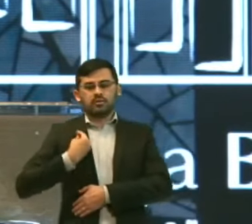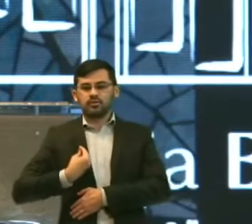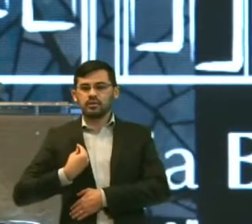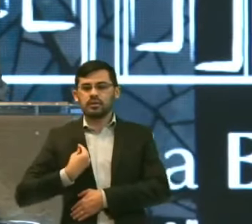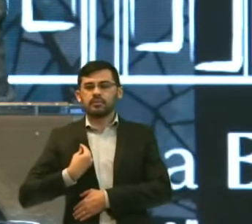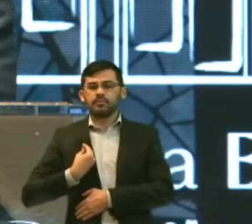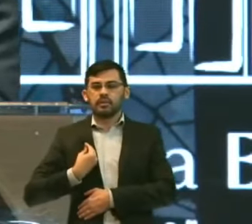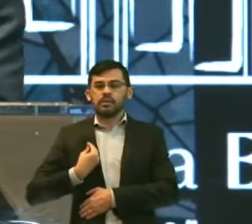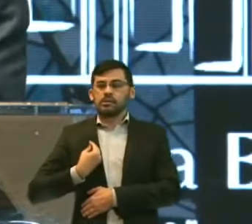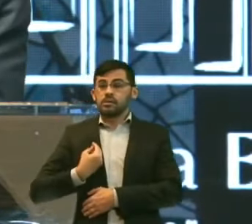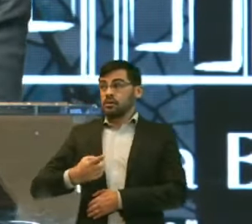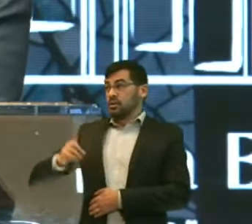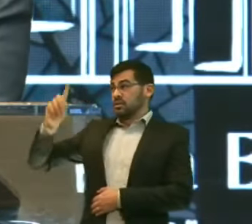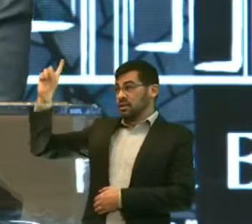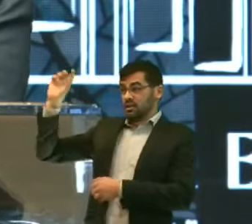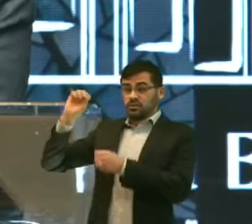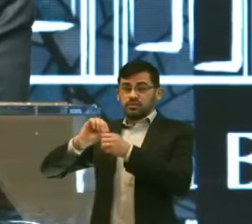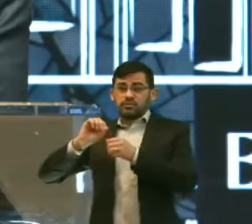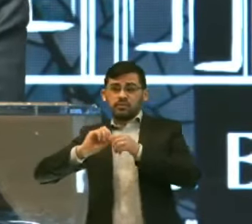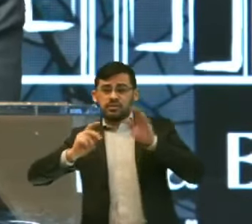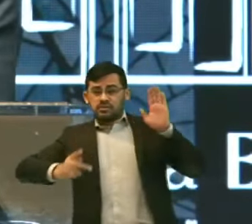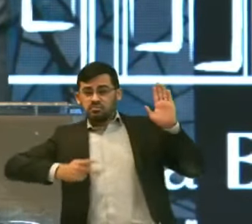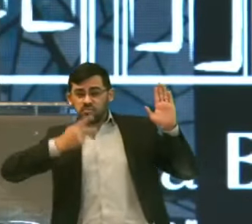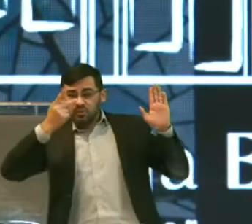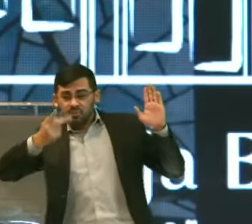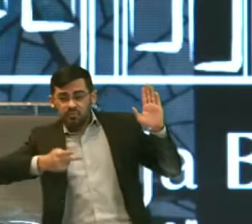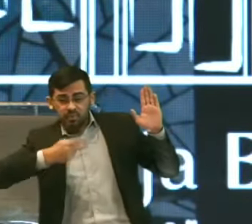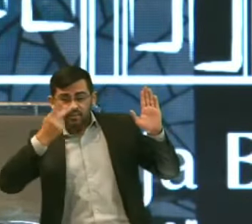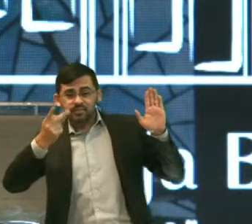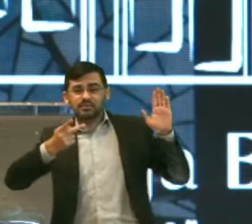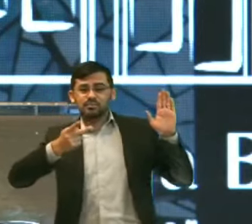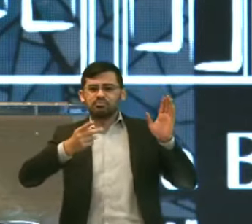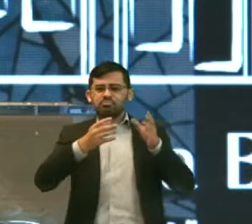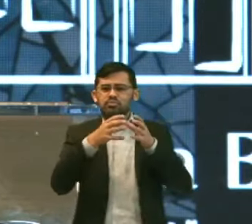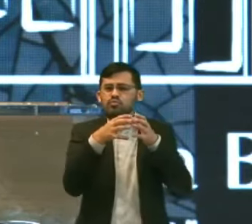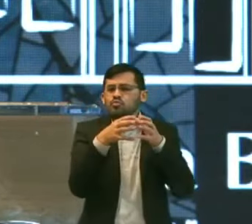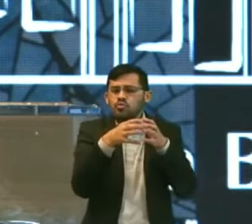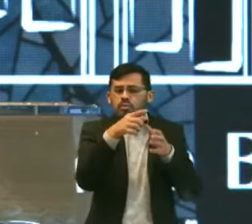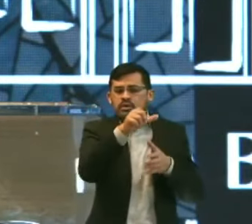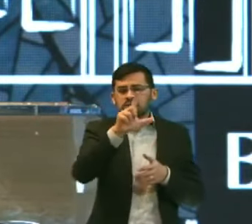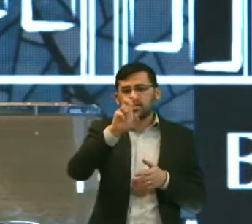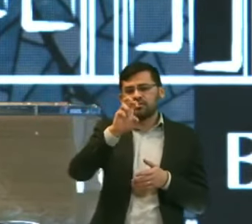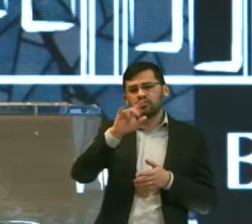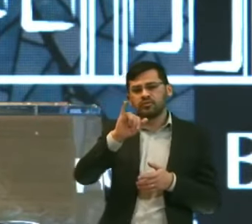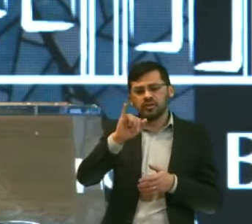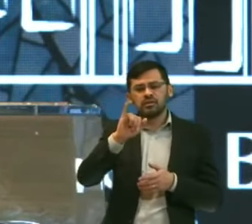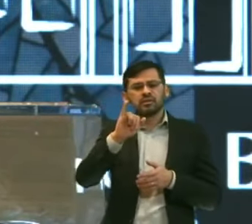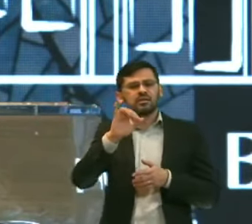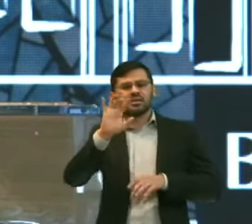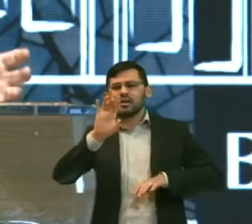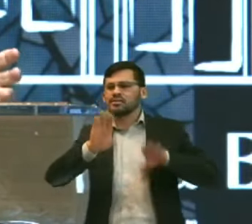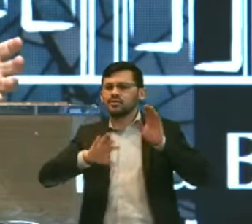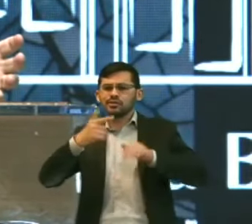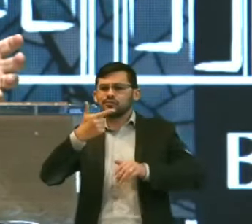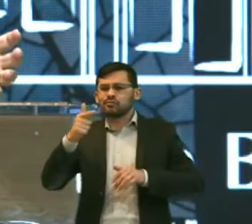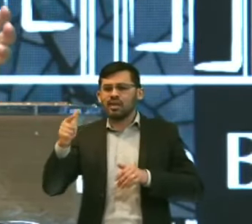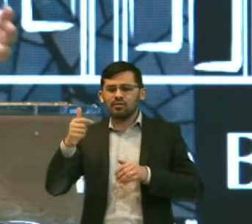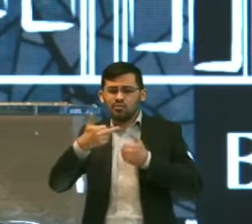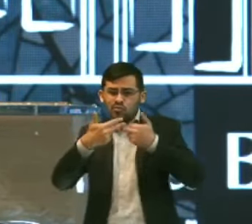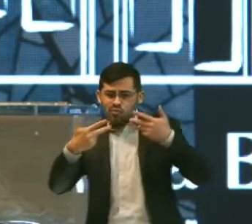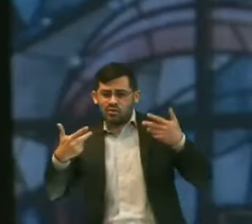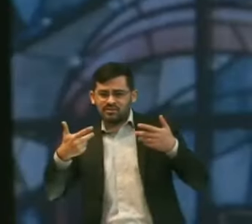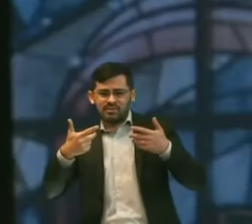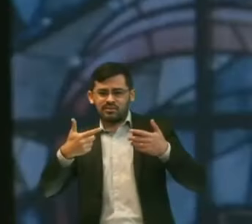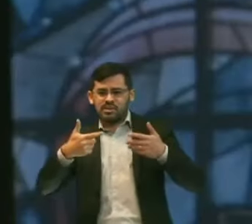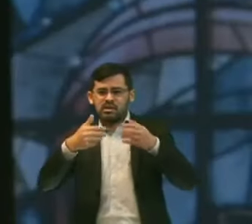Deus fez Promessa Para a tribo De Levi Que apesar De não ter Recebido Uma herança Em terras